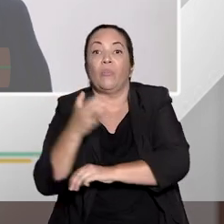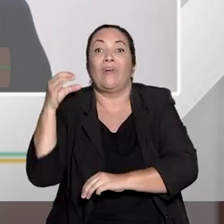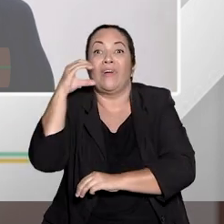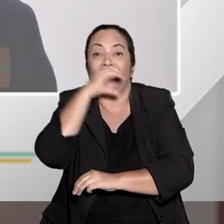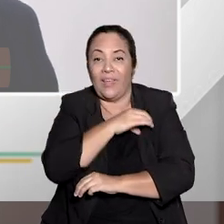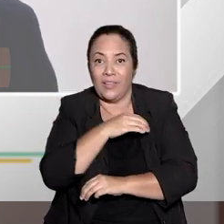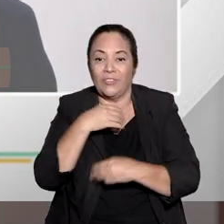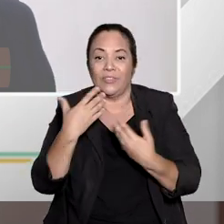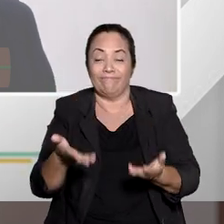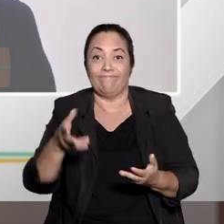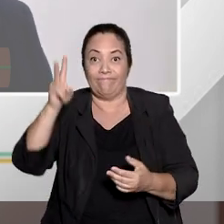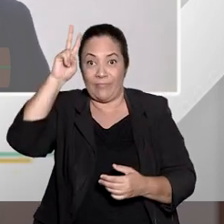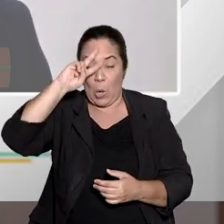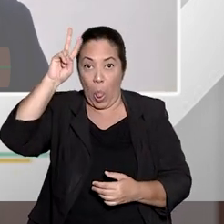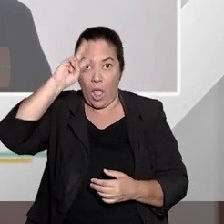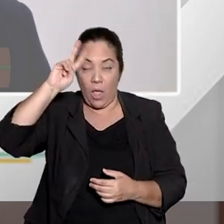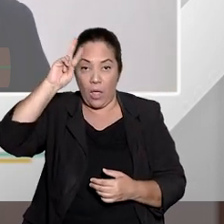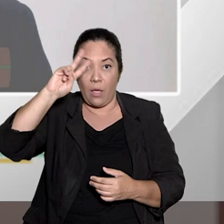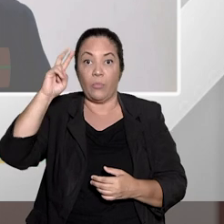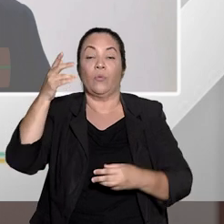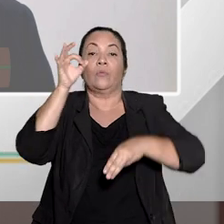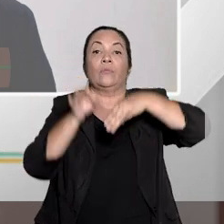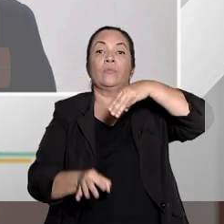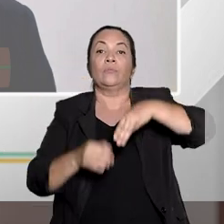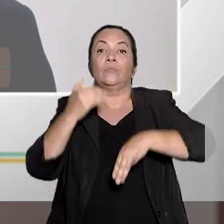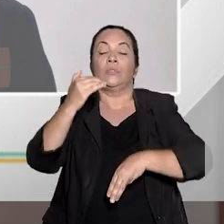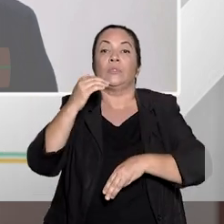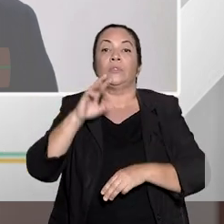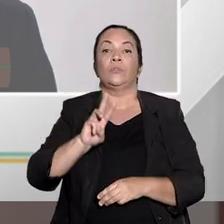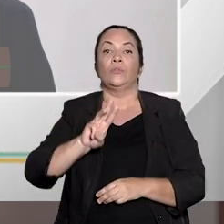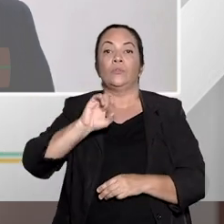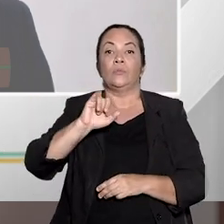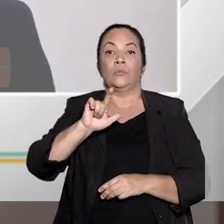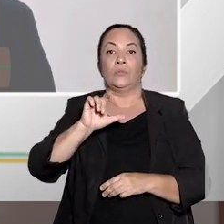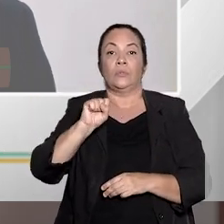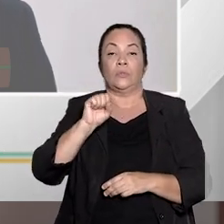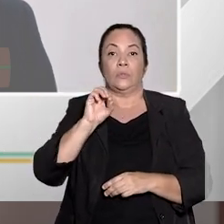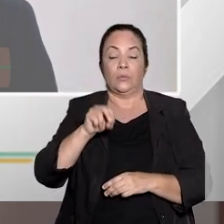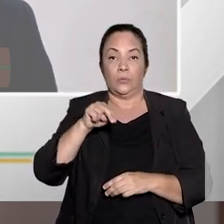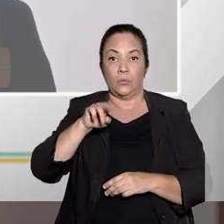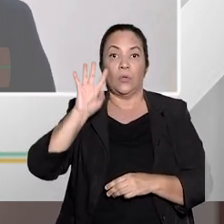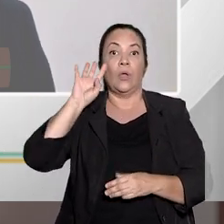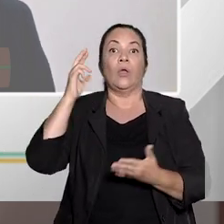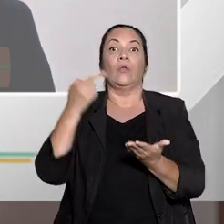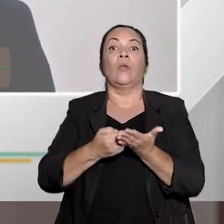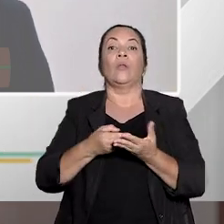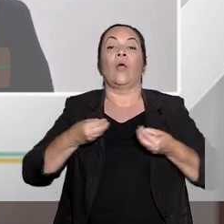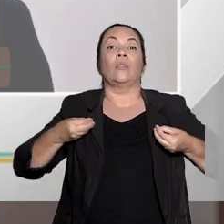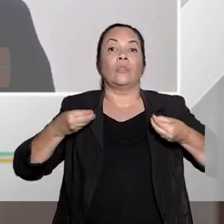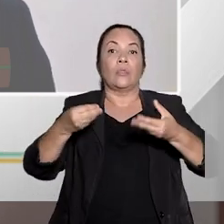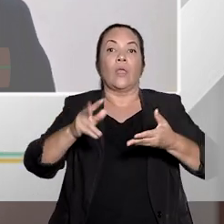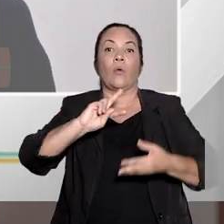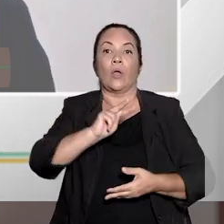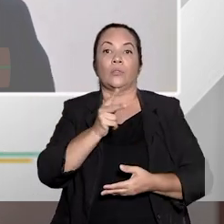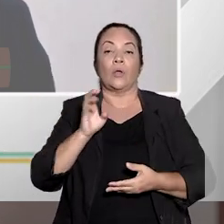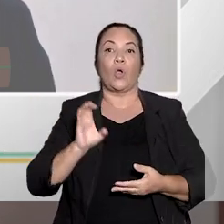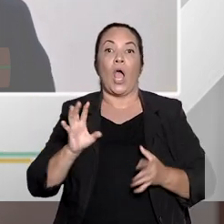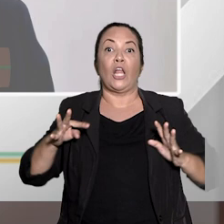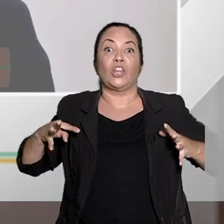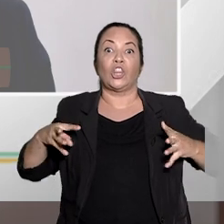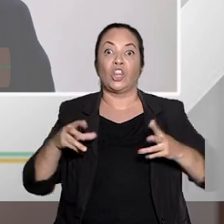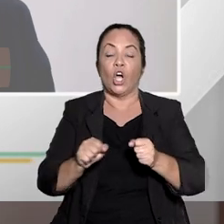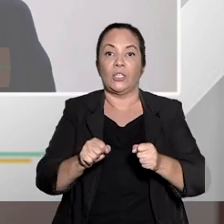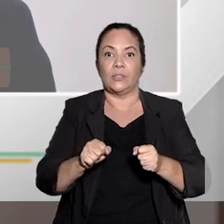eu lembro muito bem que naquela época, o ministro Nilson Naves, ao dar a decisão, concedeu o habeas corpus a todos os